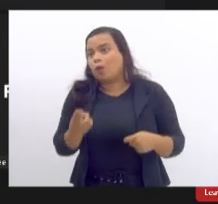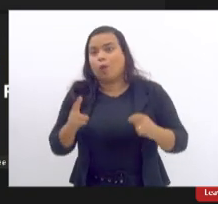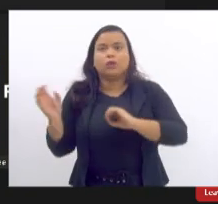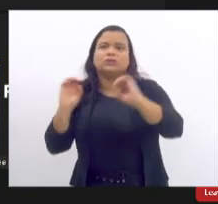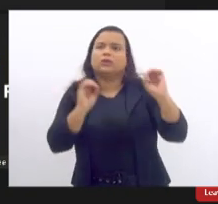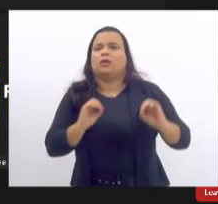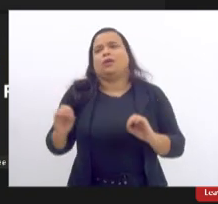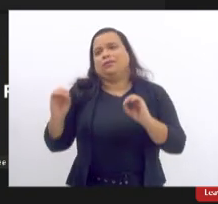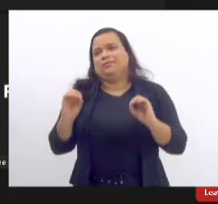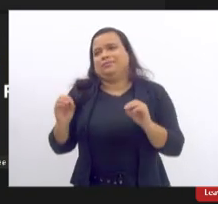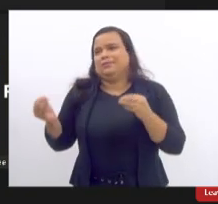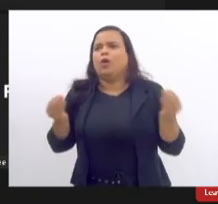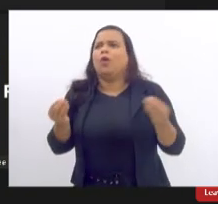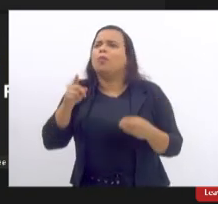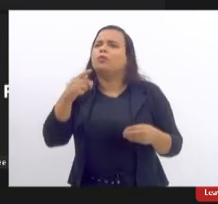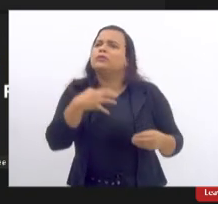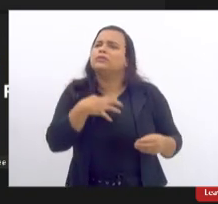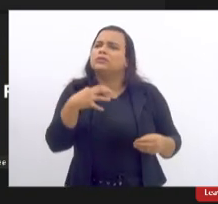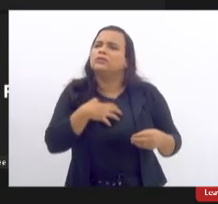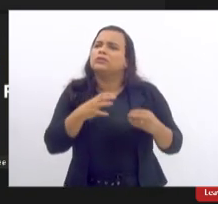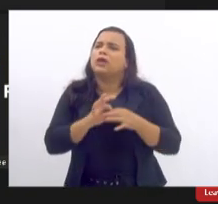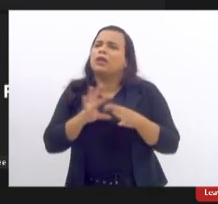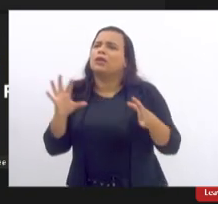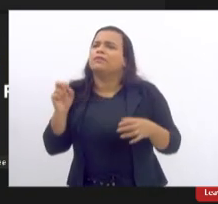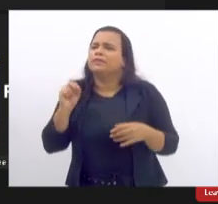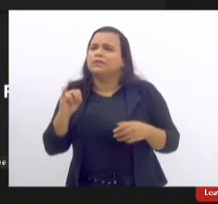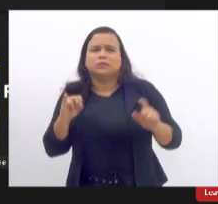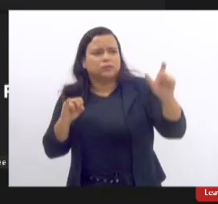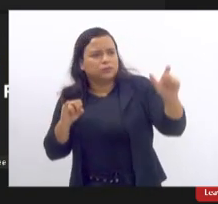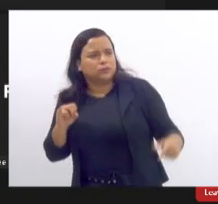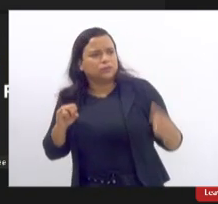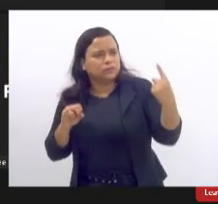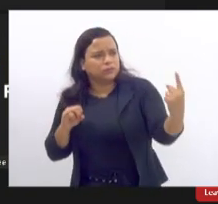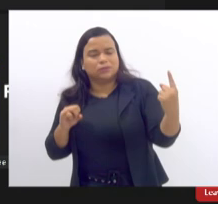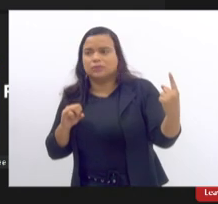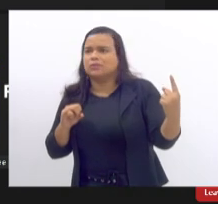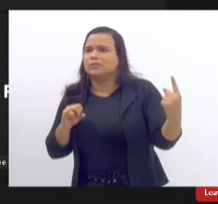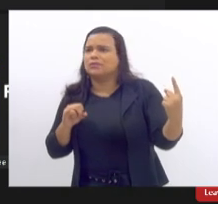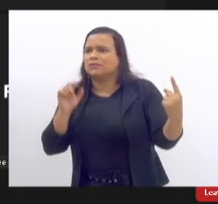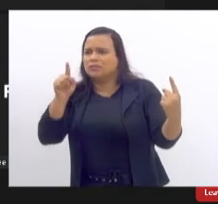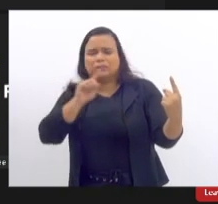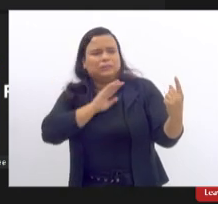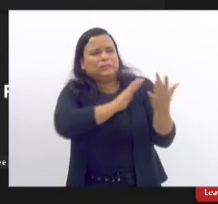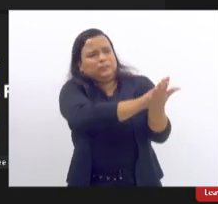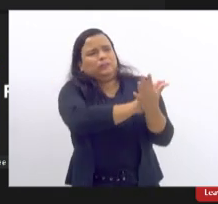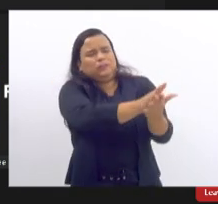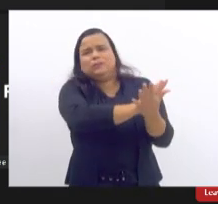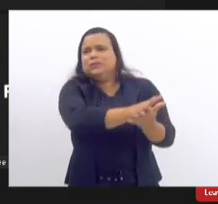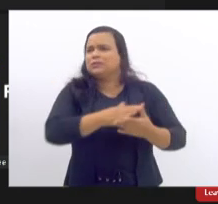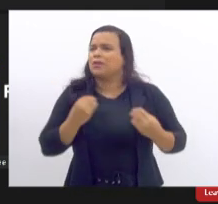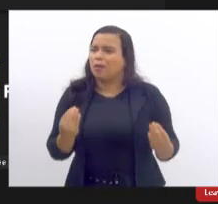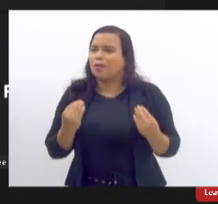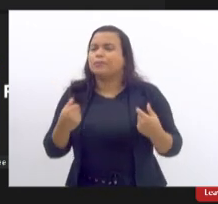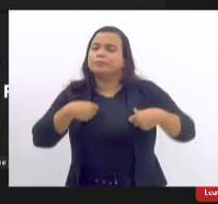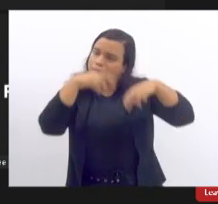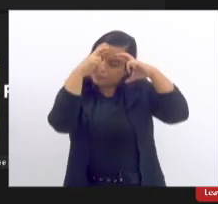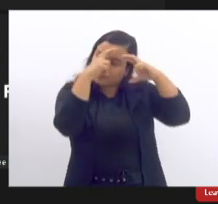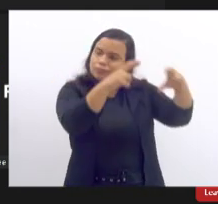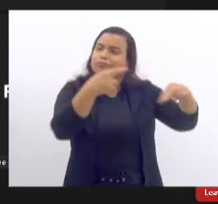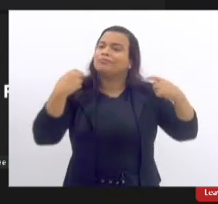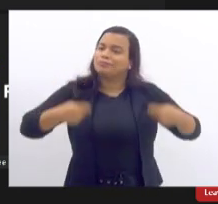como é que você vai se sentir livre se a pessoa do seu lado é massacrada discriminada